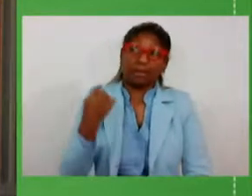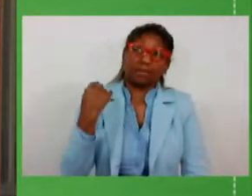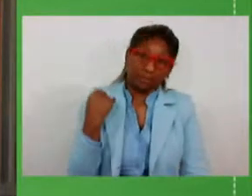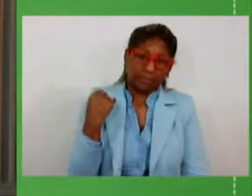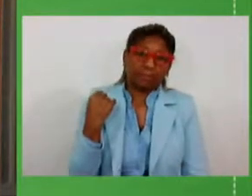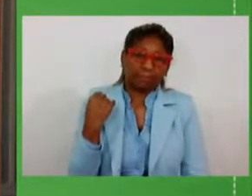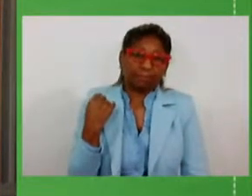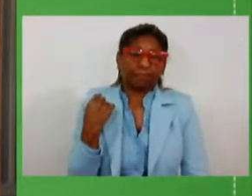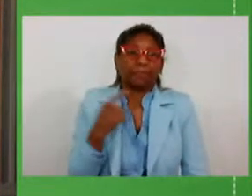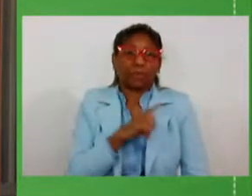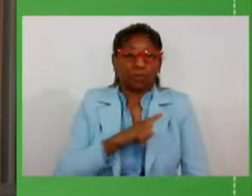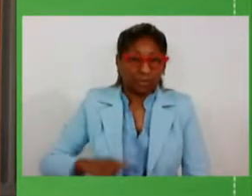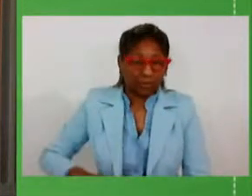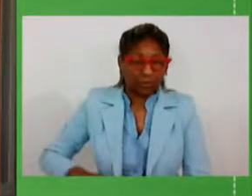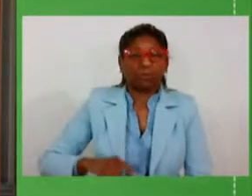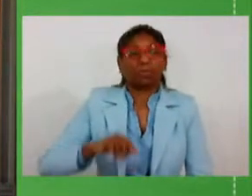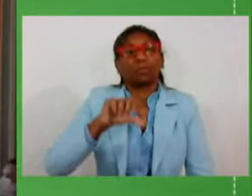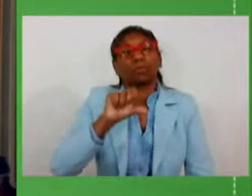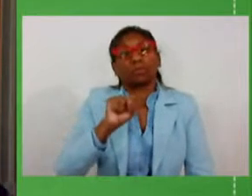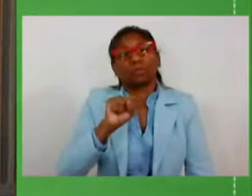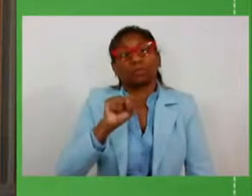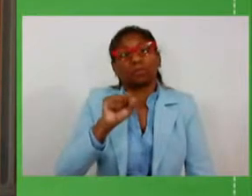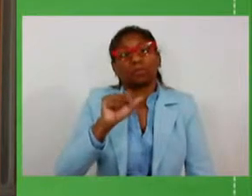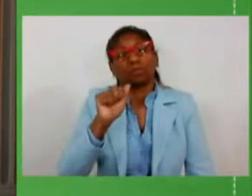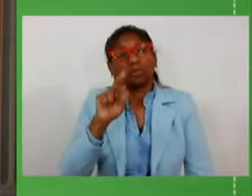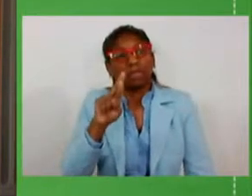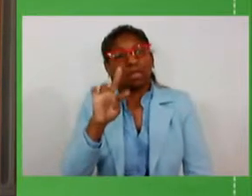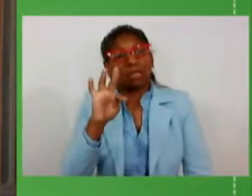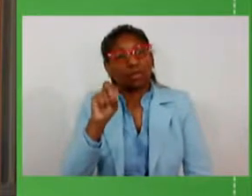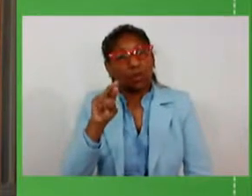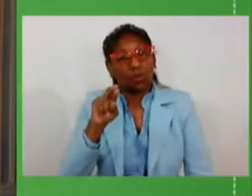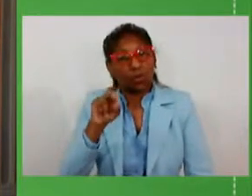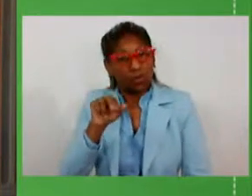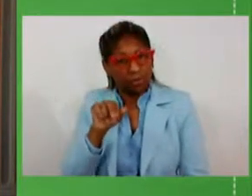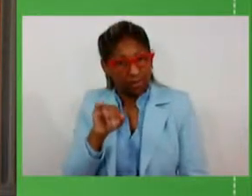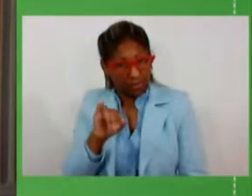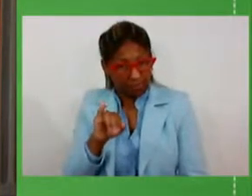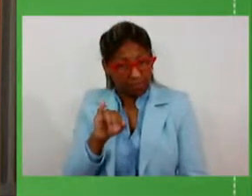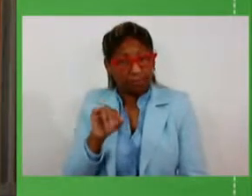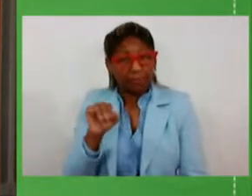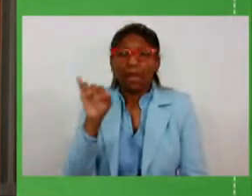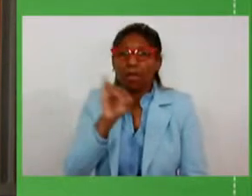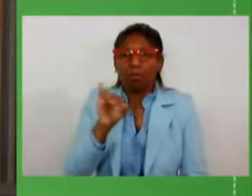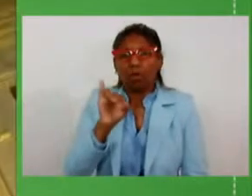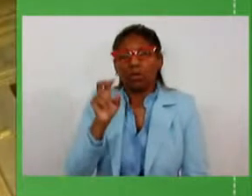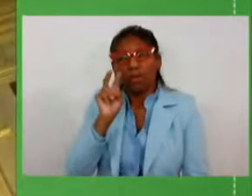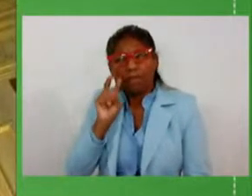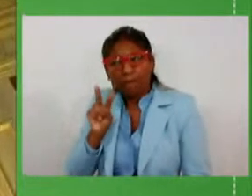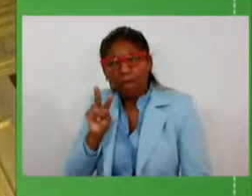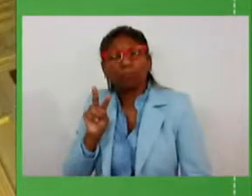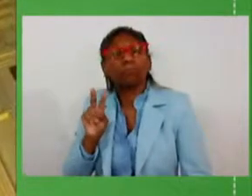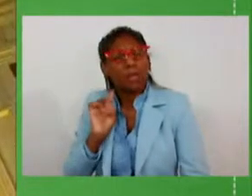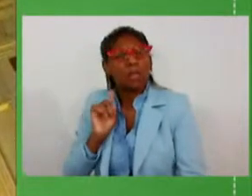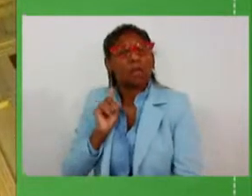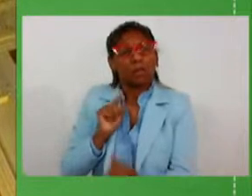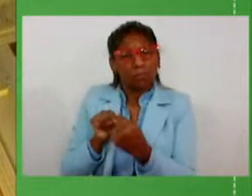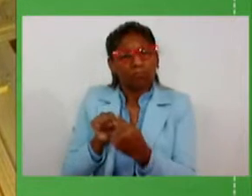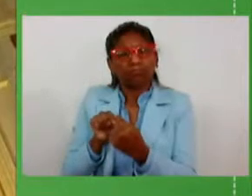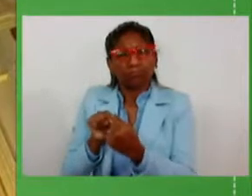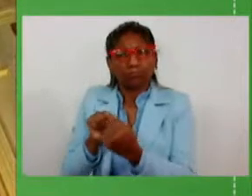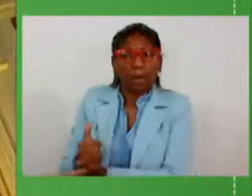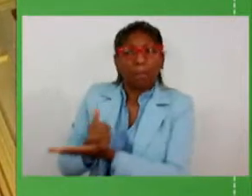liderança do governador Sartori, e isso é justo que se reconheça, quando também encontrou na Assembleia Legislativa apoio